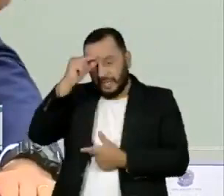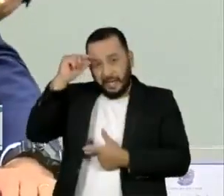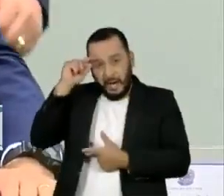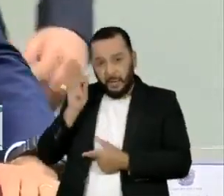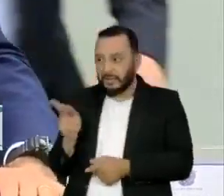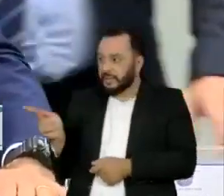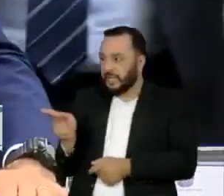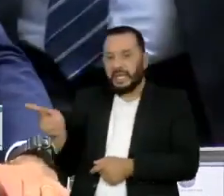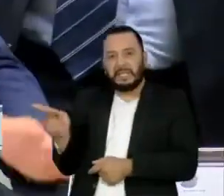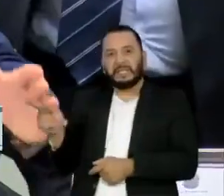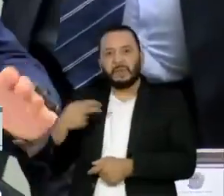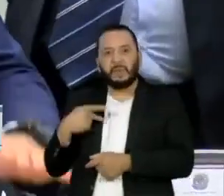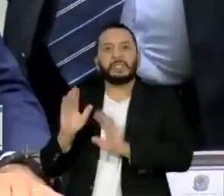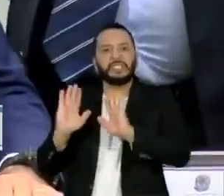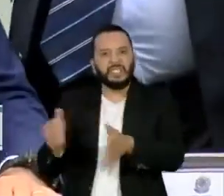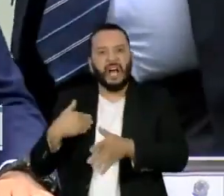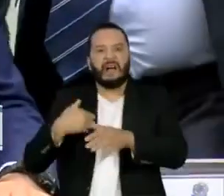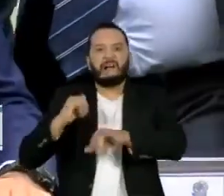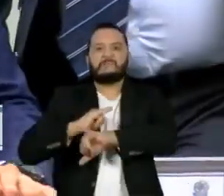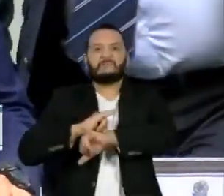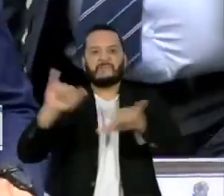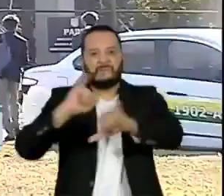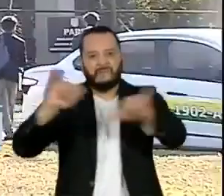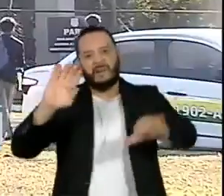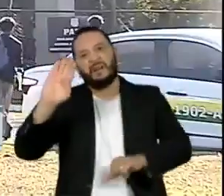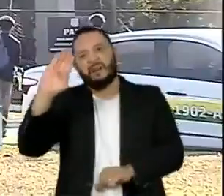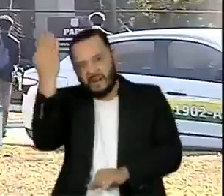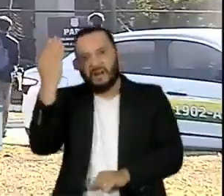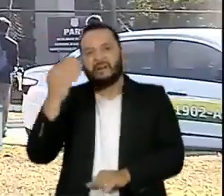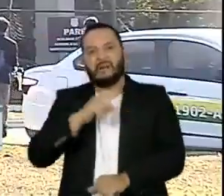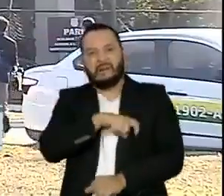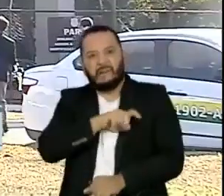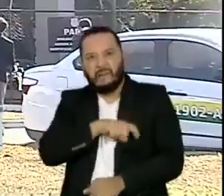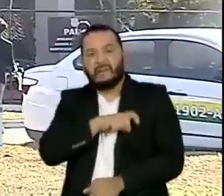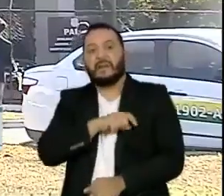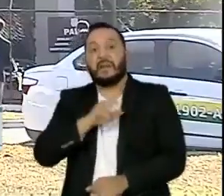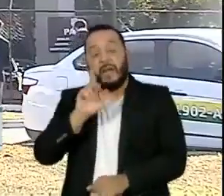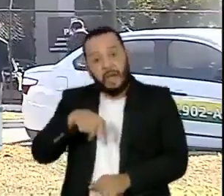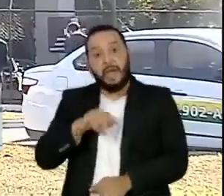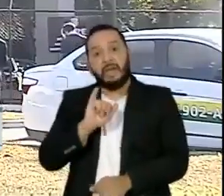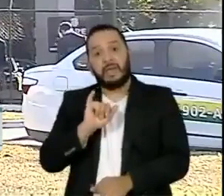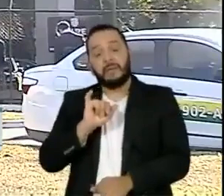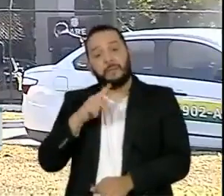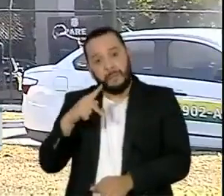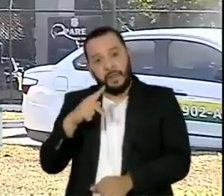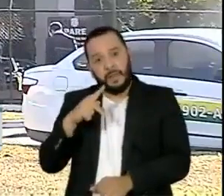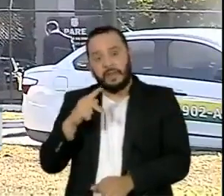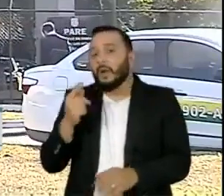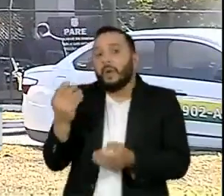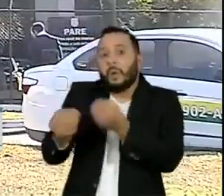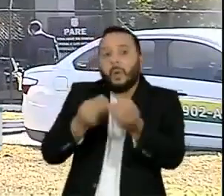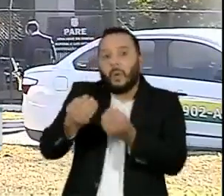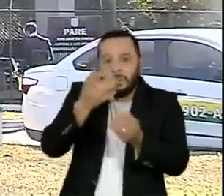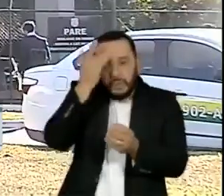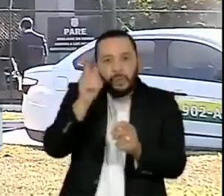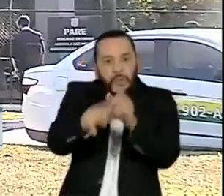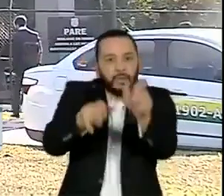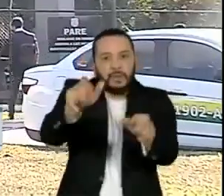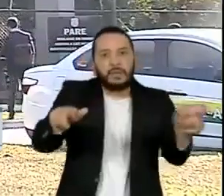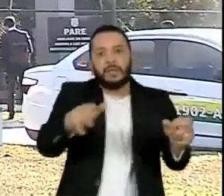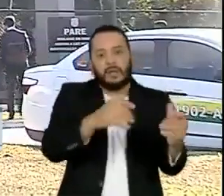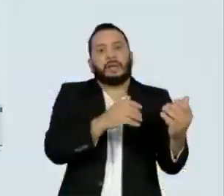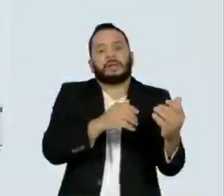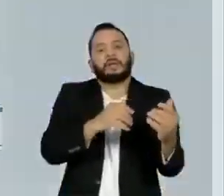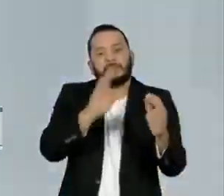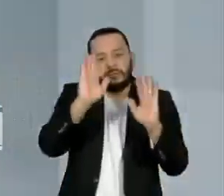disseminam fake news e discursos de ódio. Esses endereços são chamados de IPs e identificam dispositivos eletrônicos conectados à